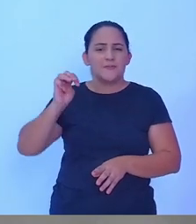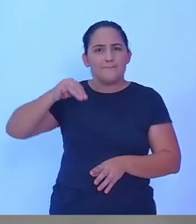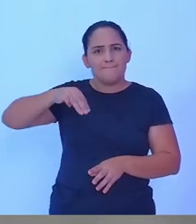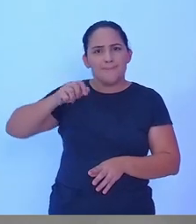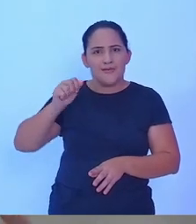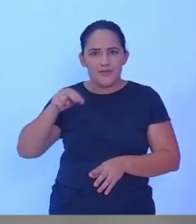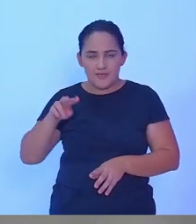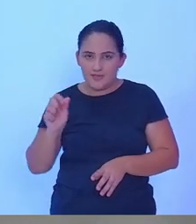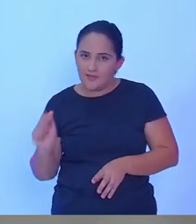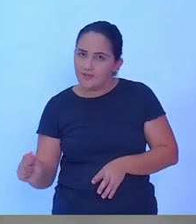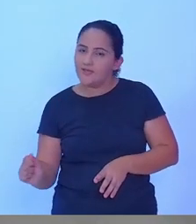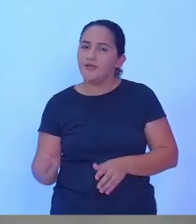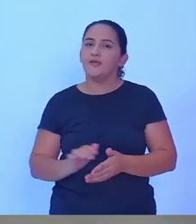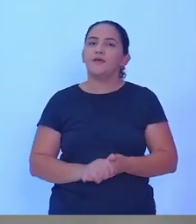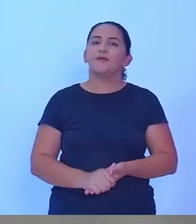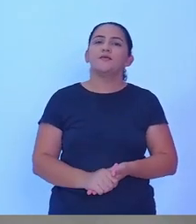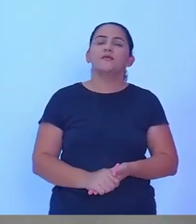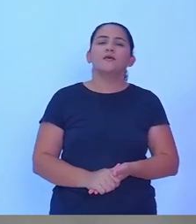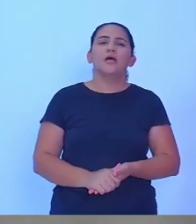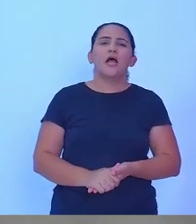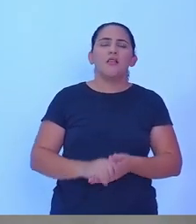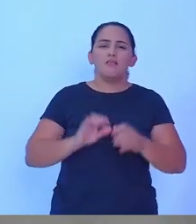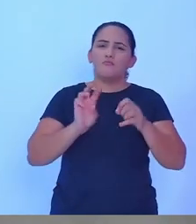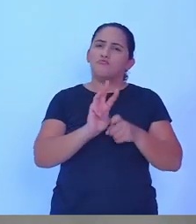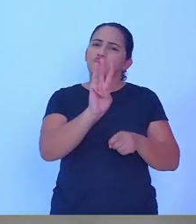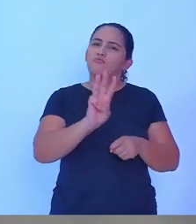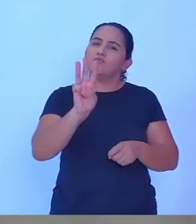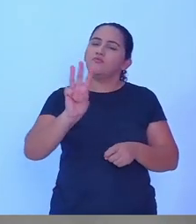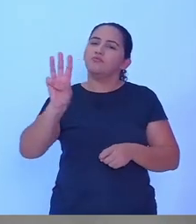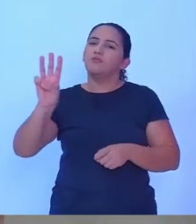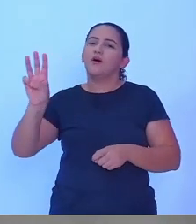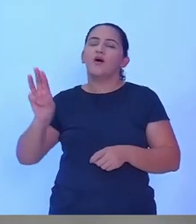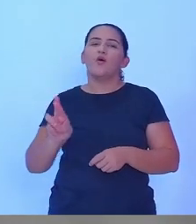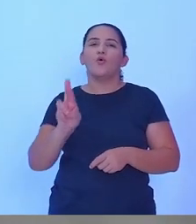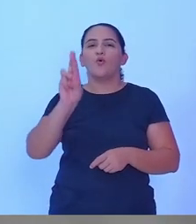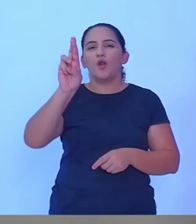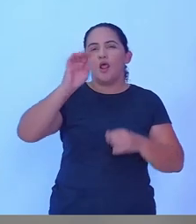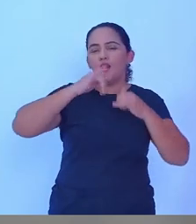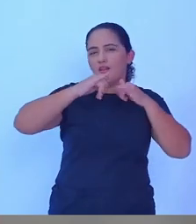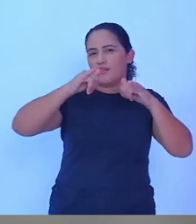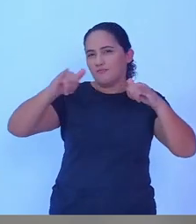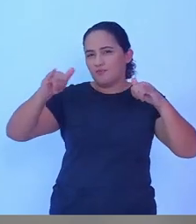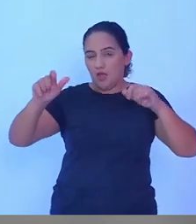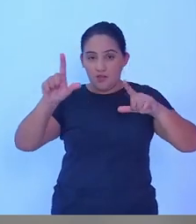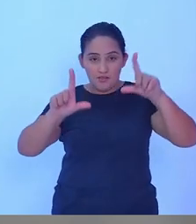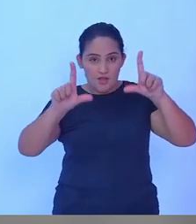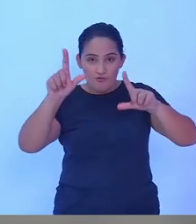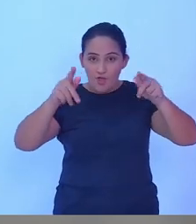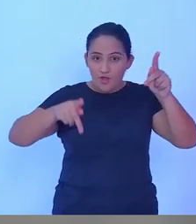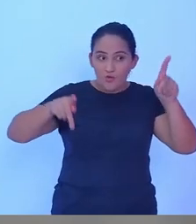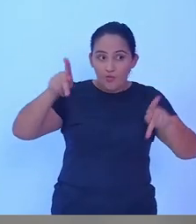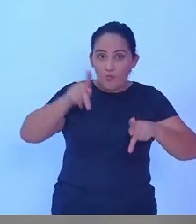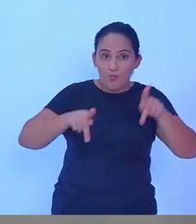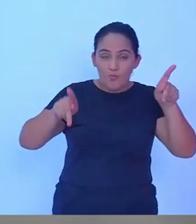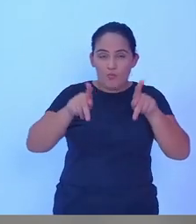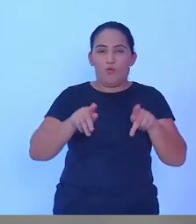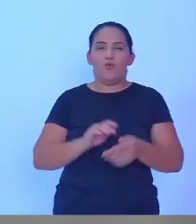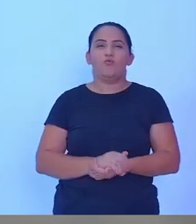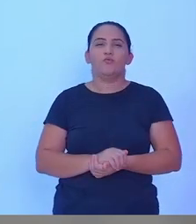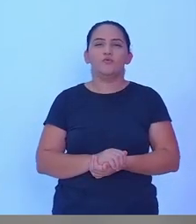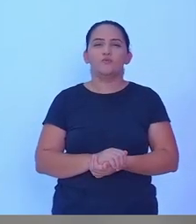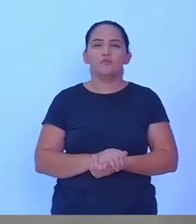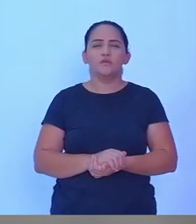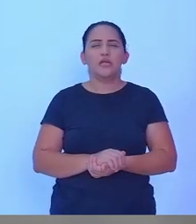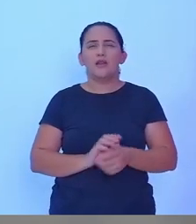pelo site rolinnoticias.com.br, pela TV do Povo, que aliás, o Jorge veio lá de